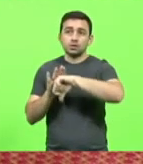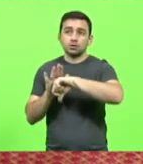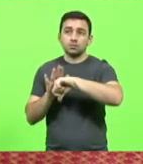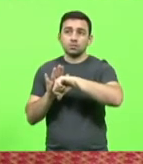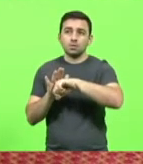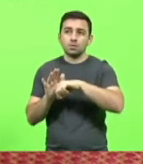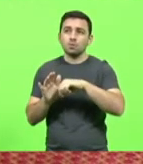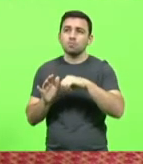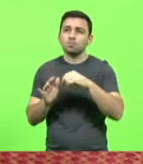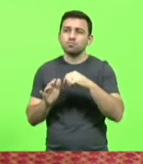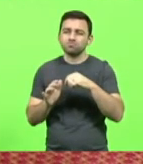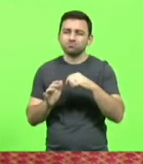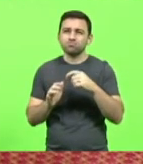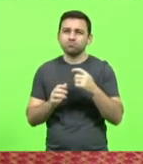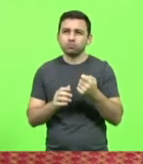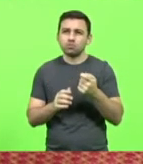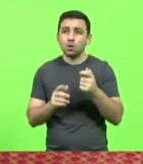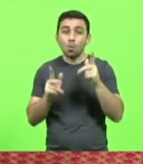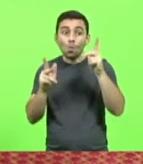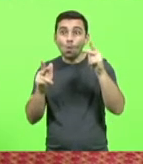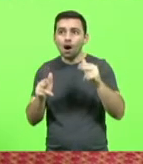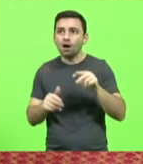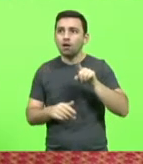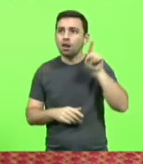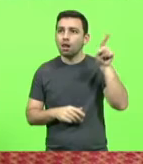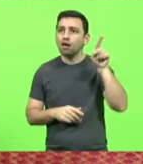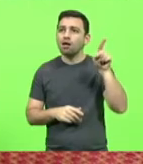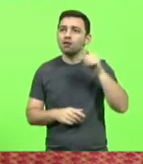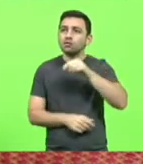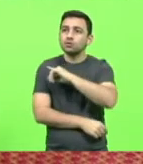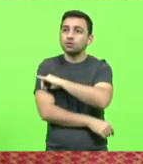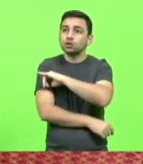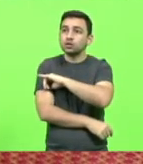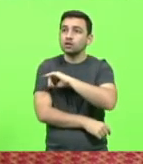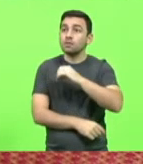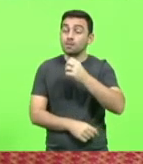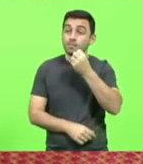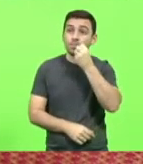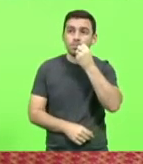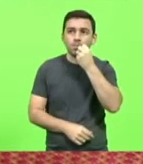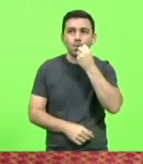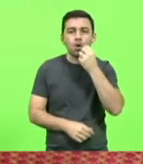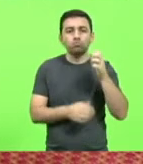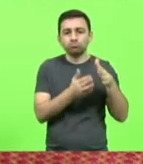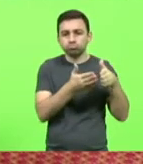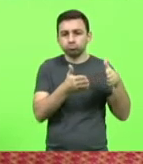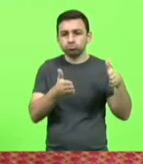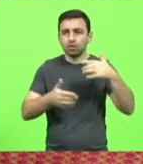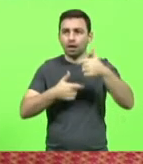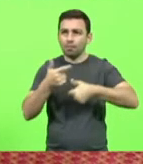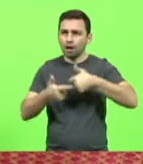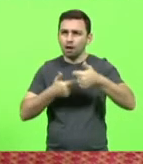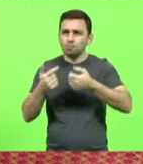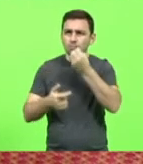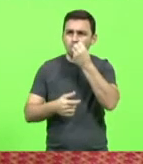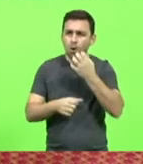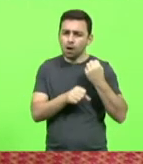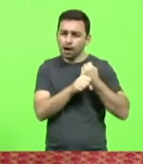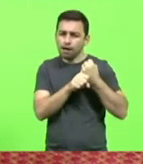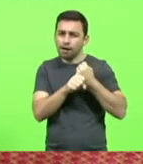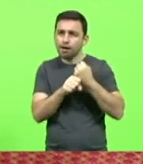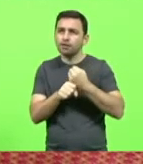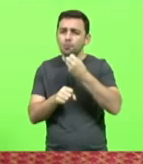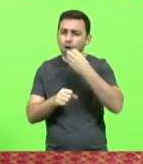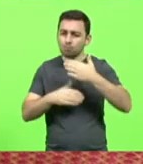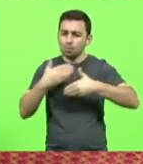muitos problemas que o Rio de Janeiro enfrenta. E graças a um trabalho eficiente realizado nos últimos anos, a gente